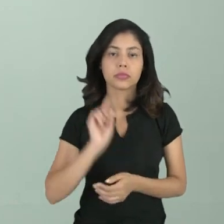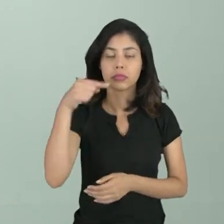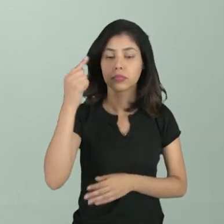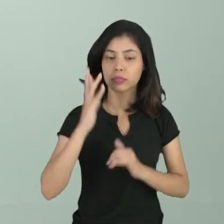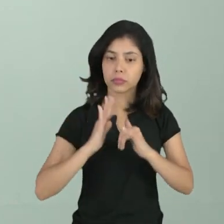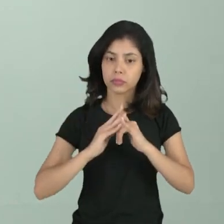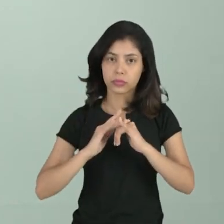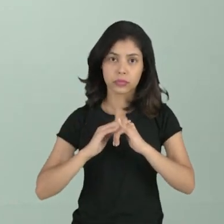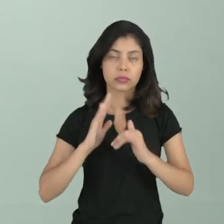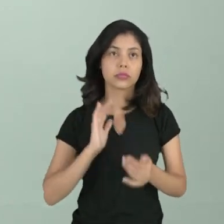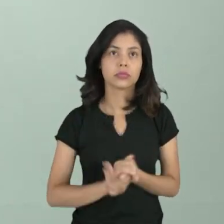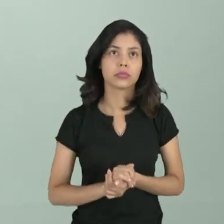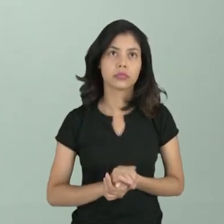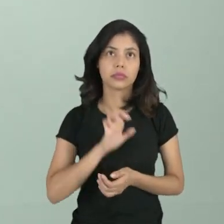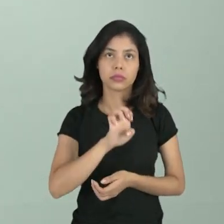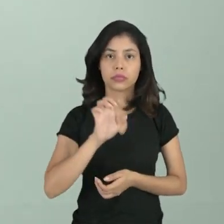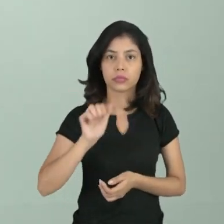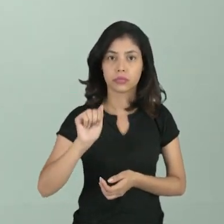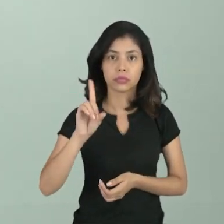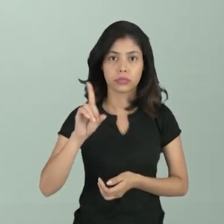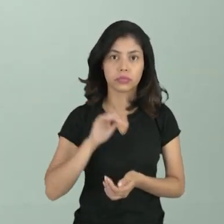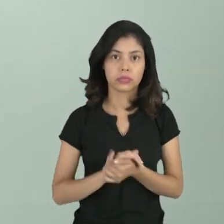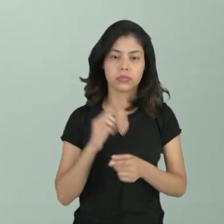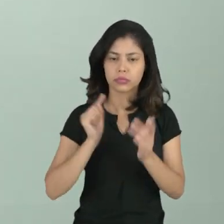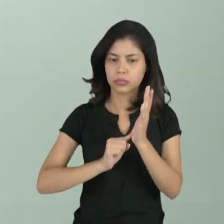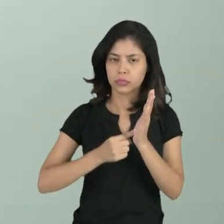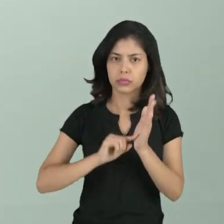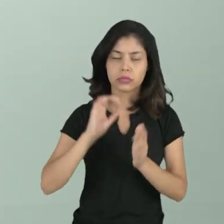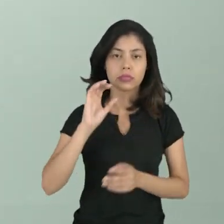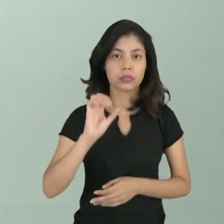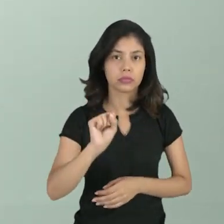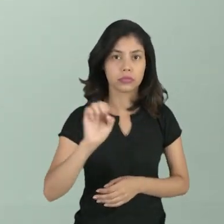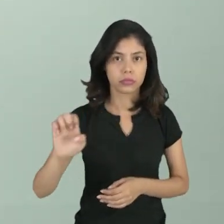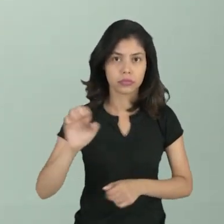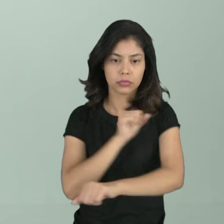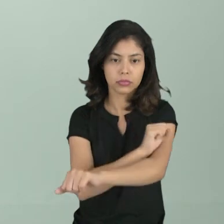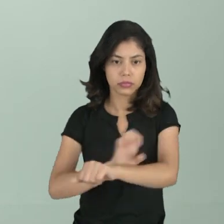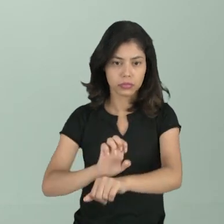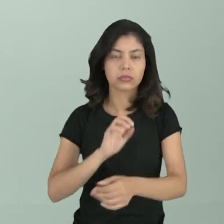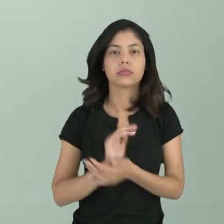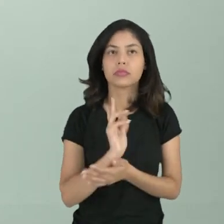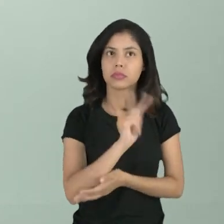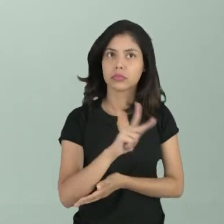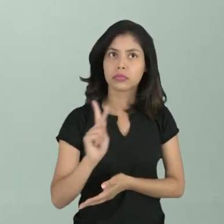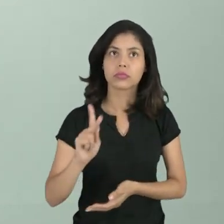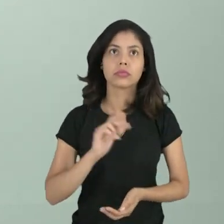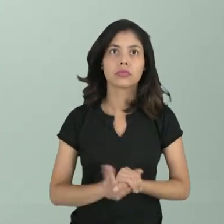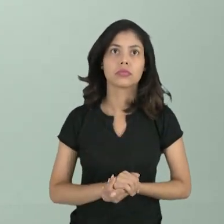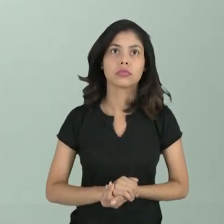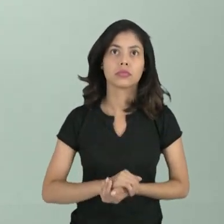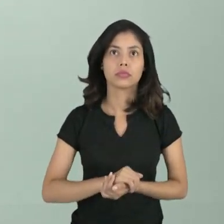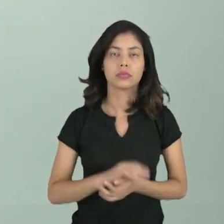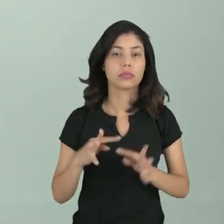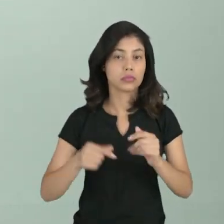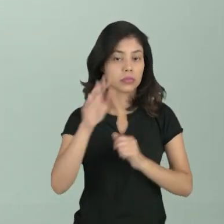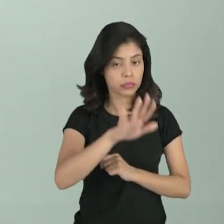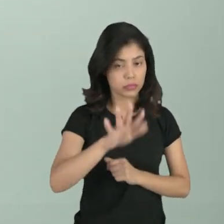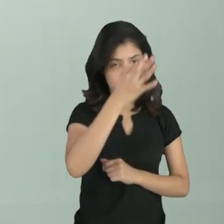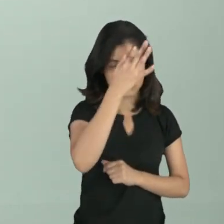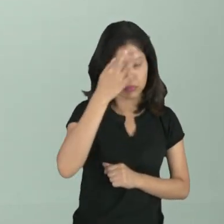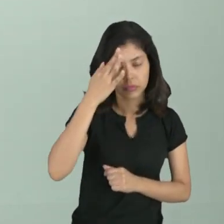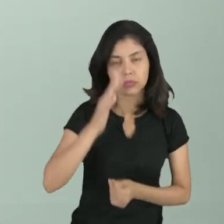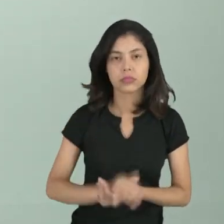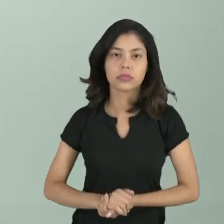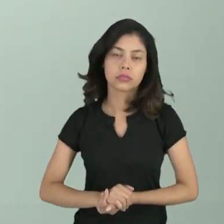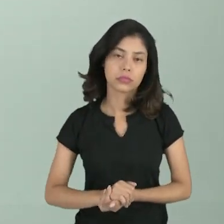no YouTube, eb.aulas.ead.se, que tem as aulas do professor César, do professor Isaia, do professor David Hall,